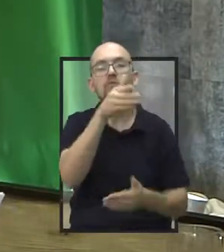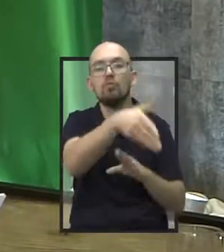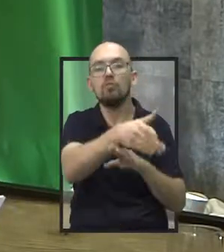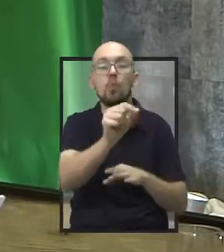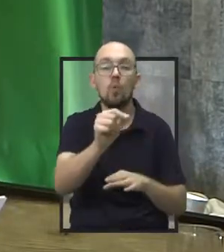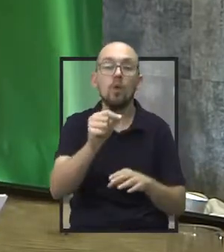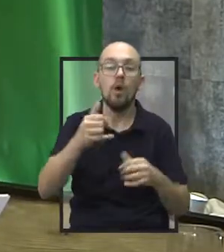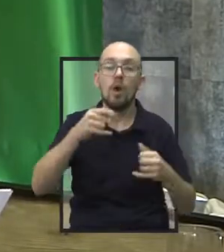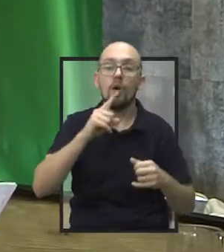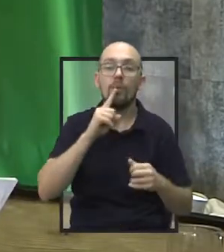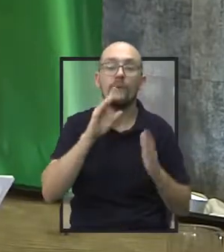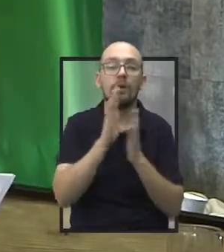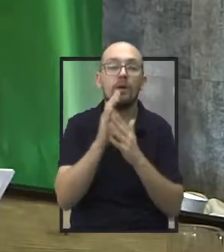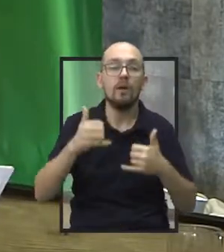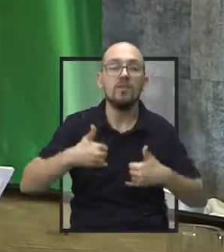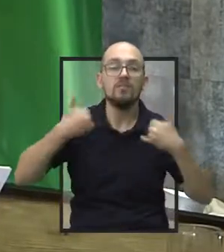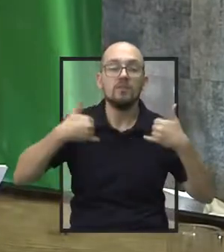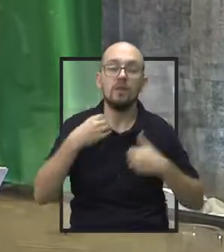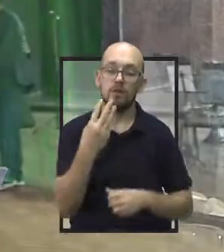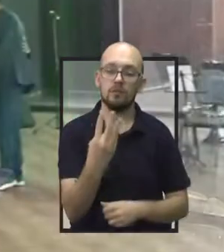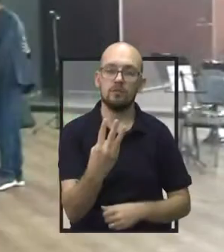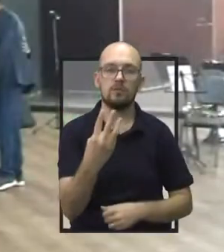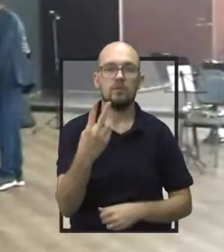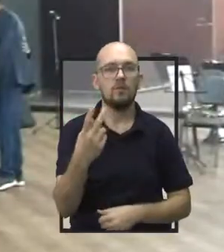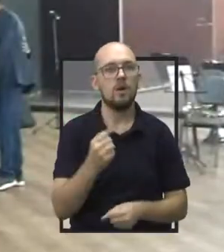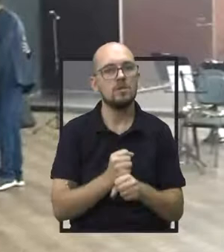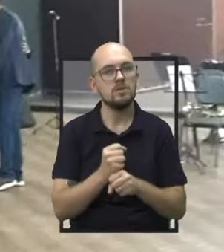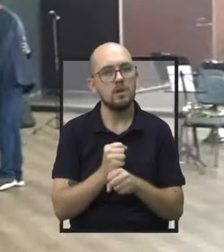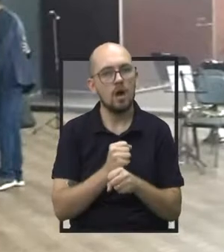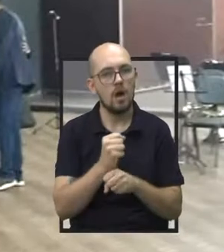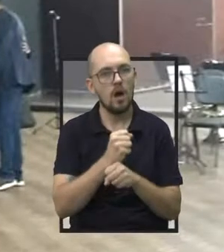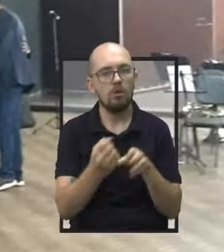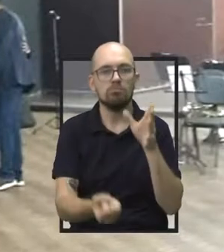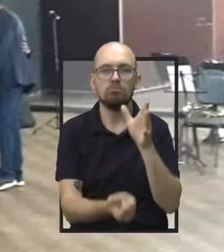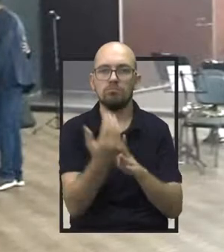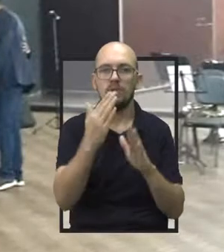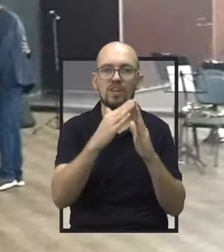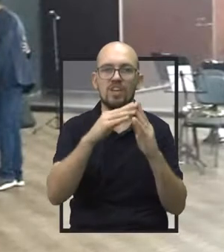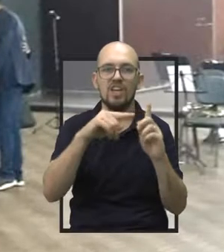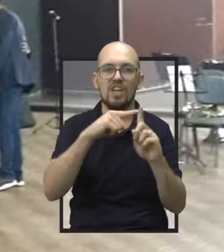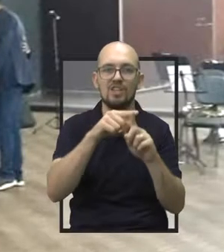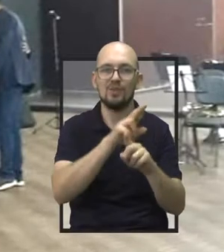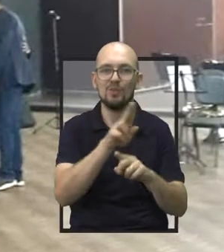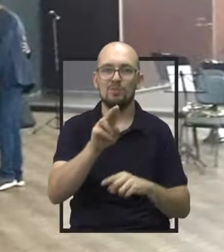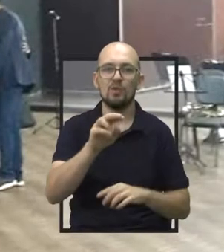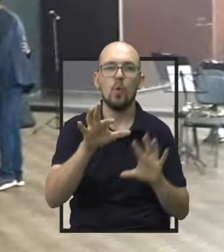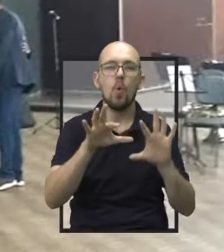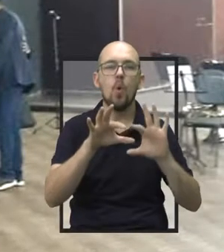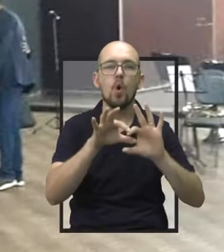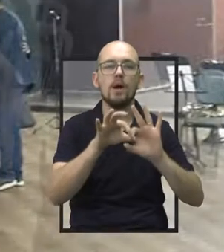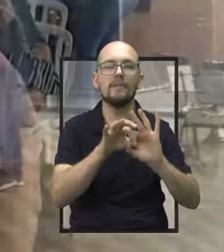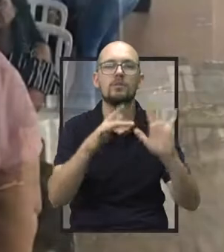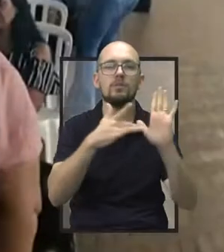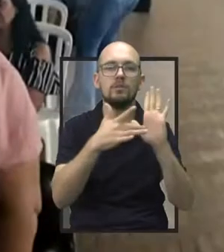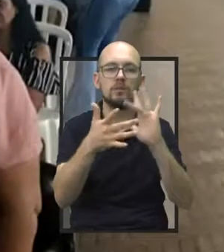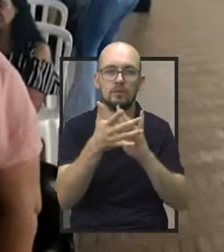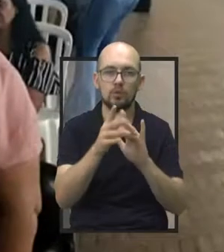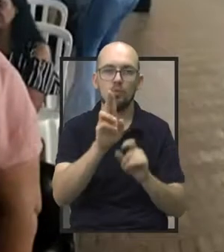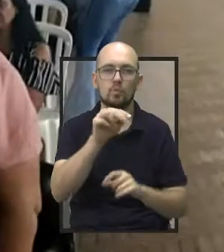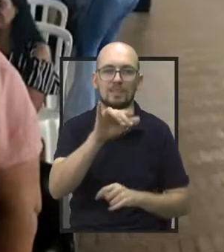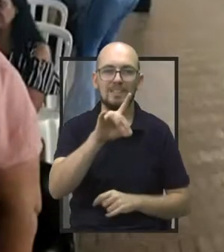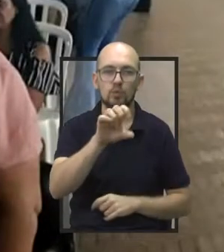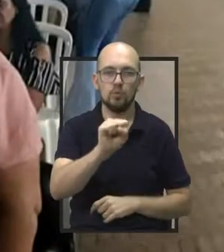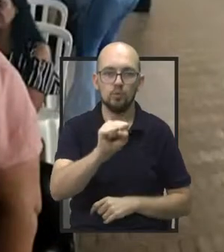anos da Igreja Unidos em Cristo. Fundação há 32 anos, através